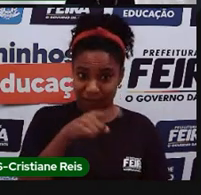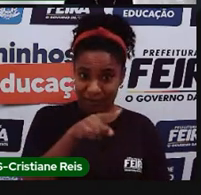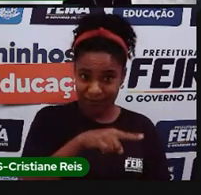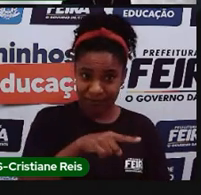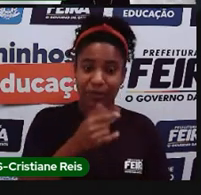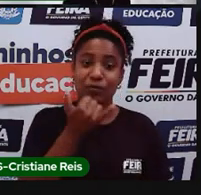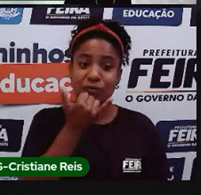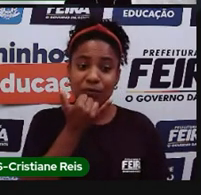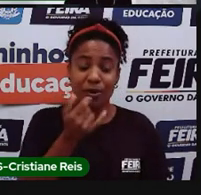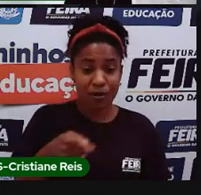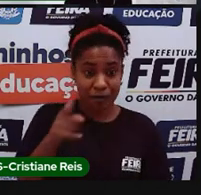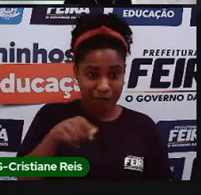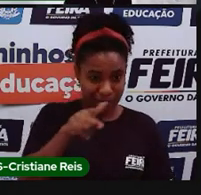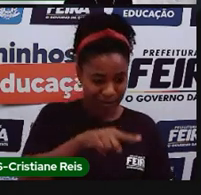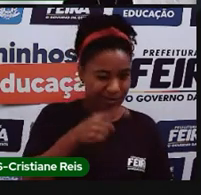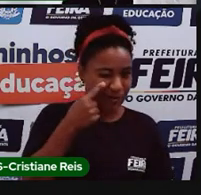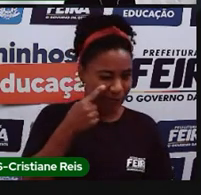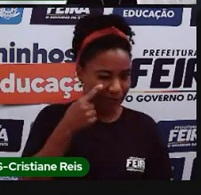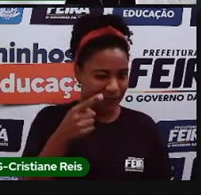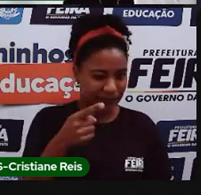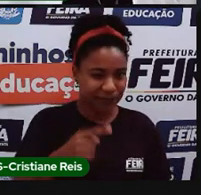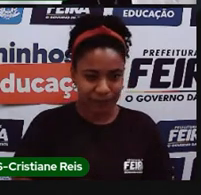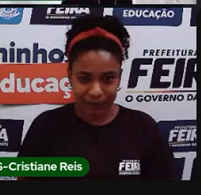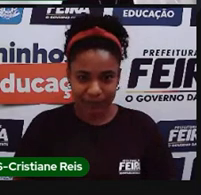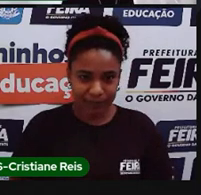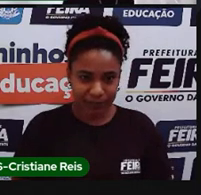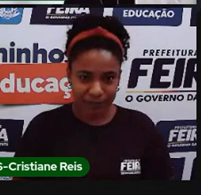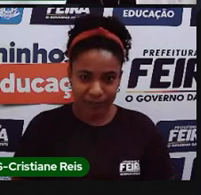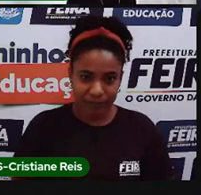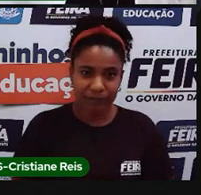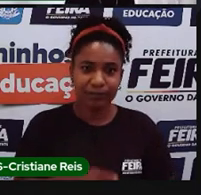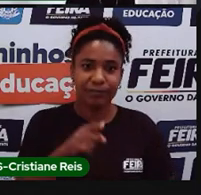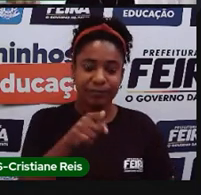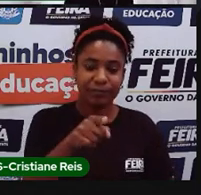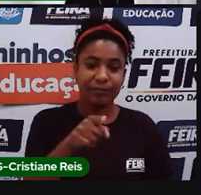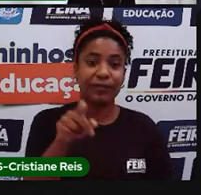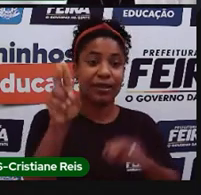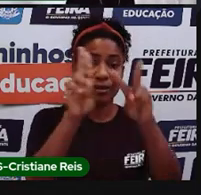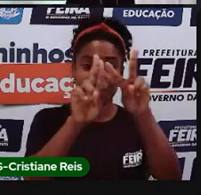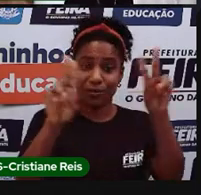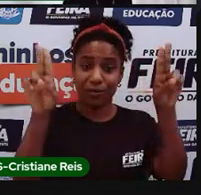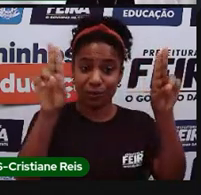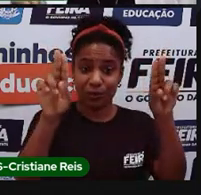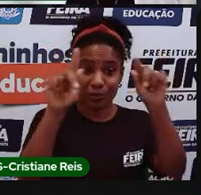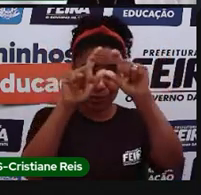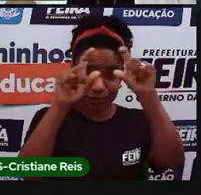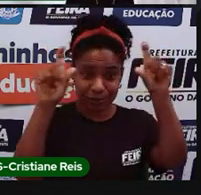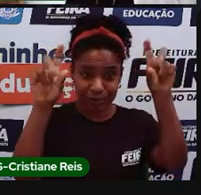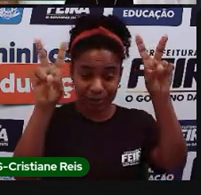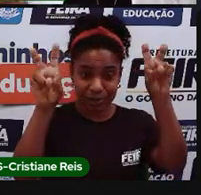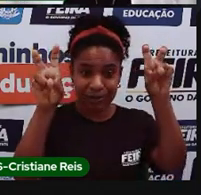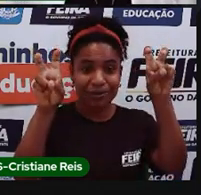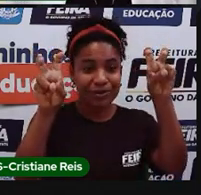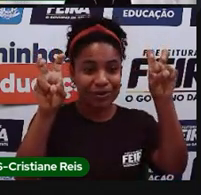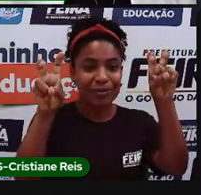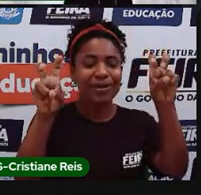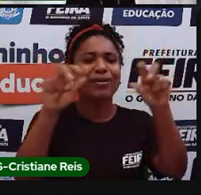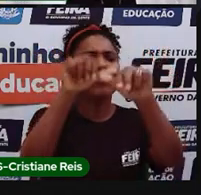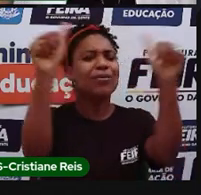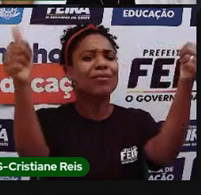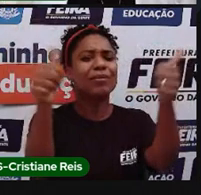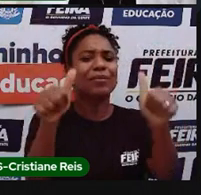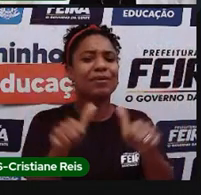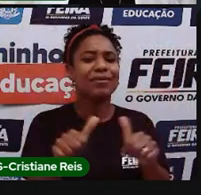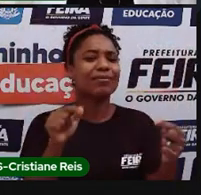desculpa, só pra recapitular, a gente tem aqui, nome que indica o que o mapa está representando,